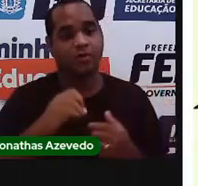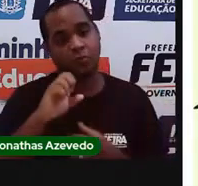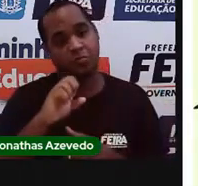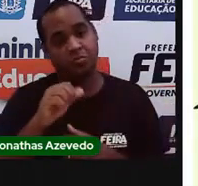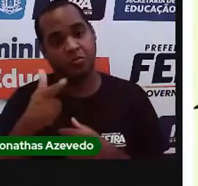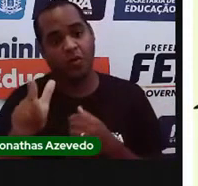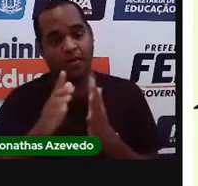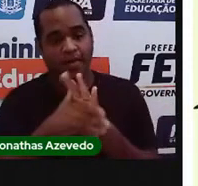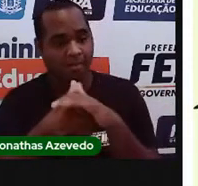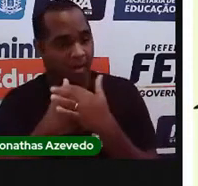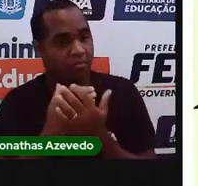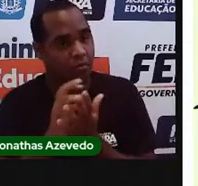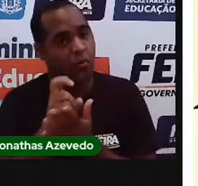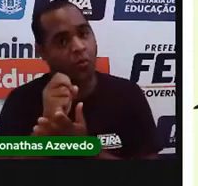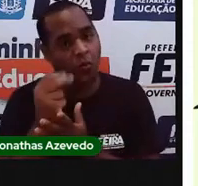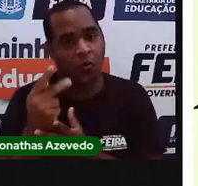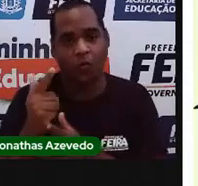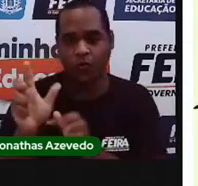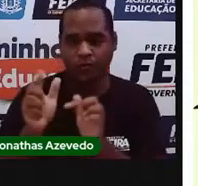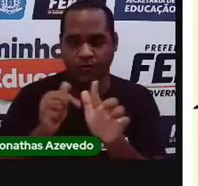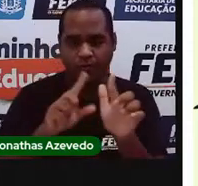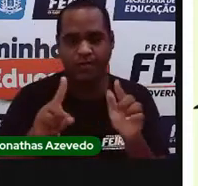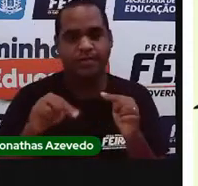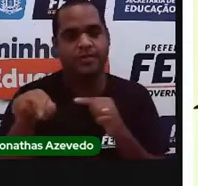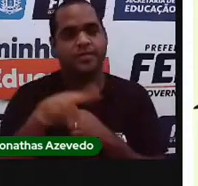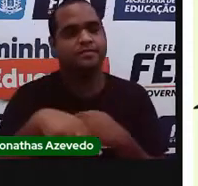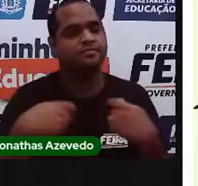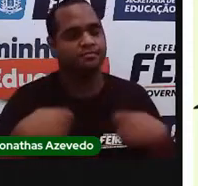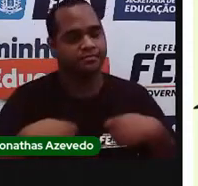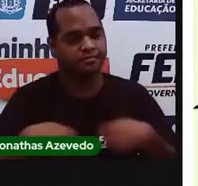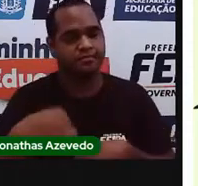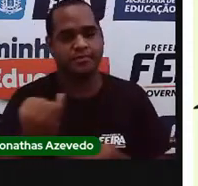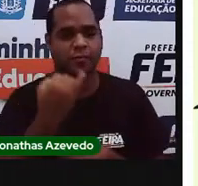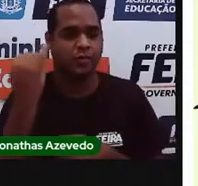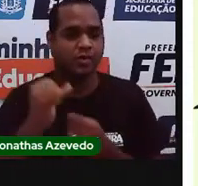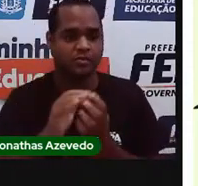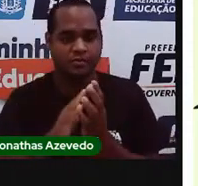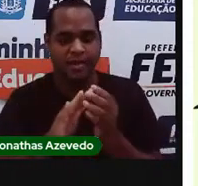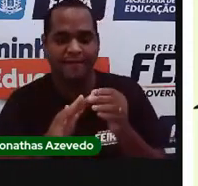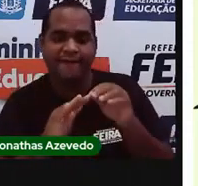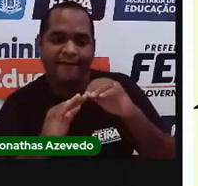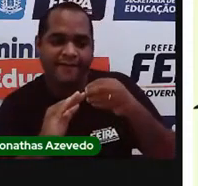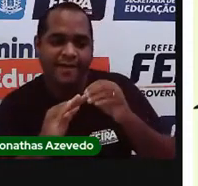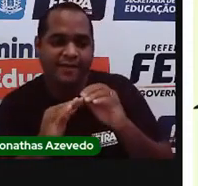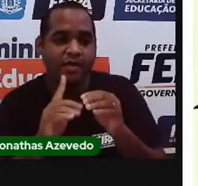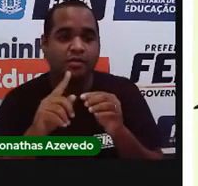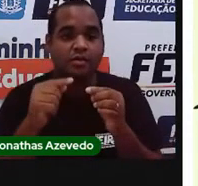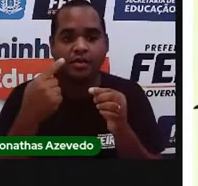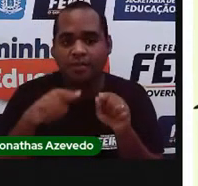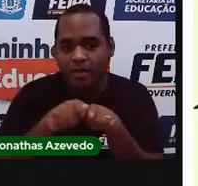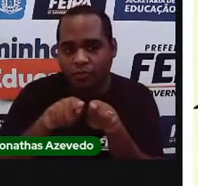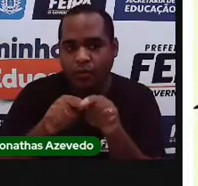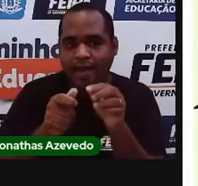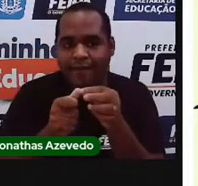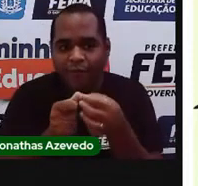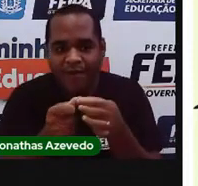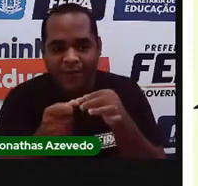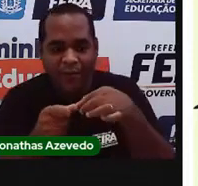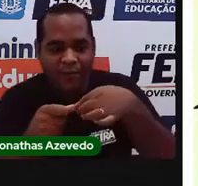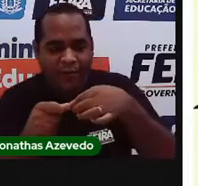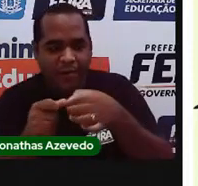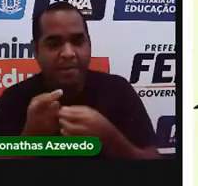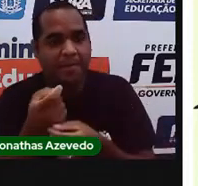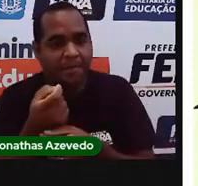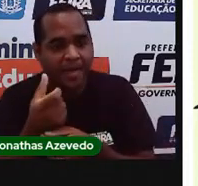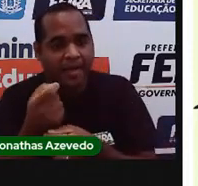sabonete. E nós devemos esfregar bem entre os dedos, perto das unhas, na